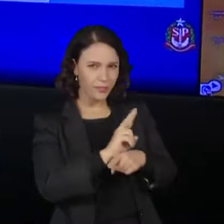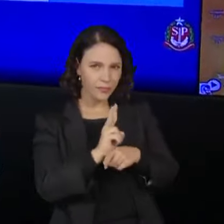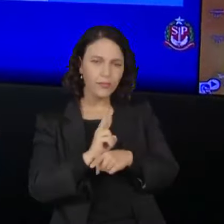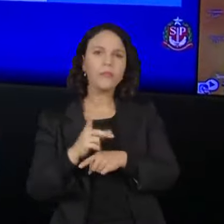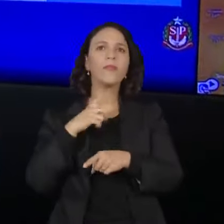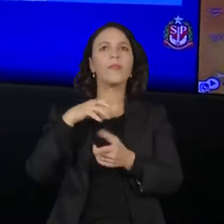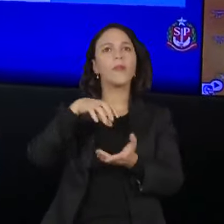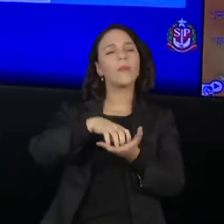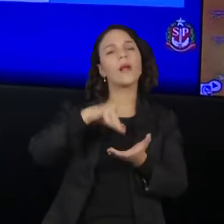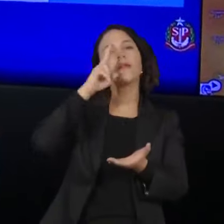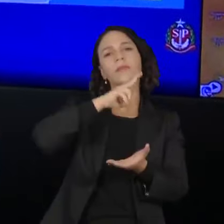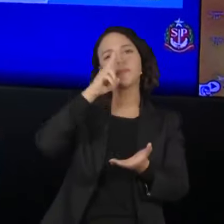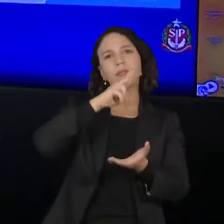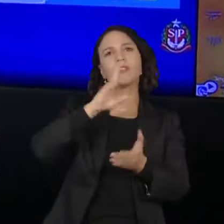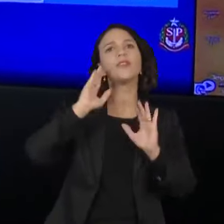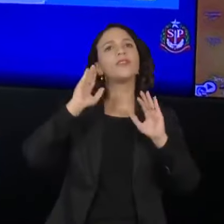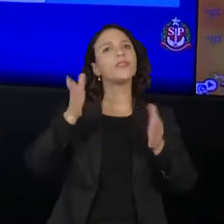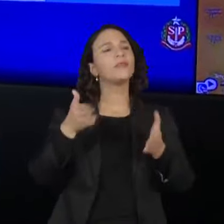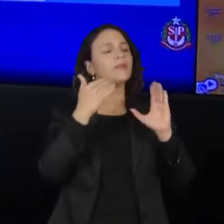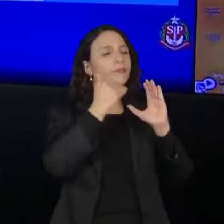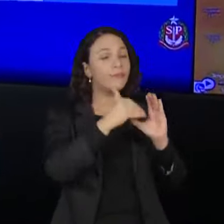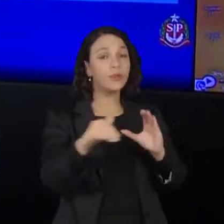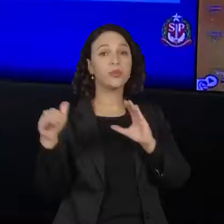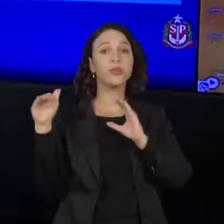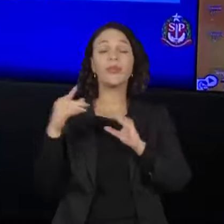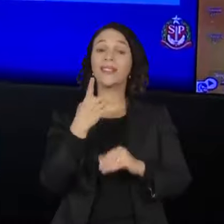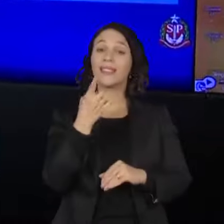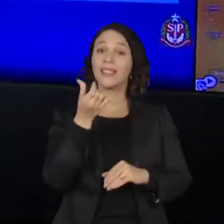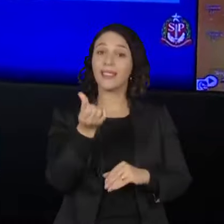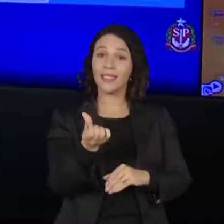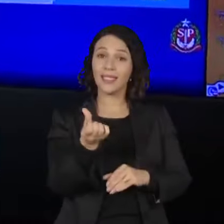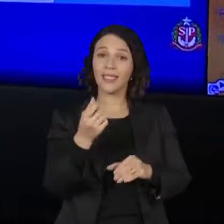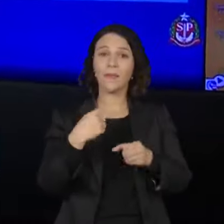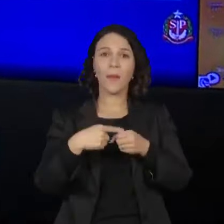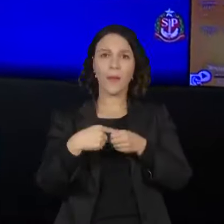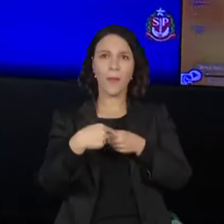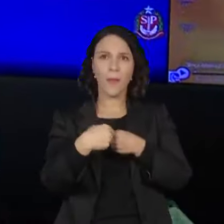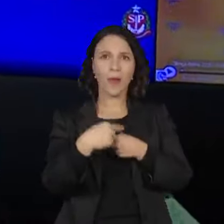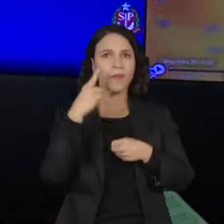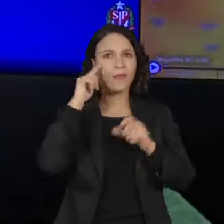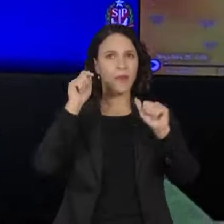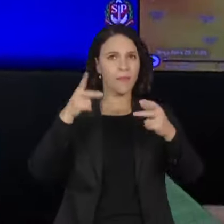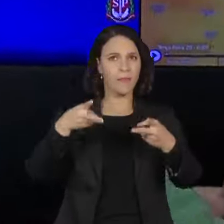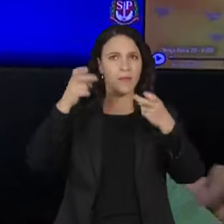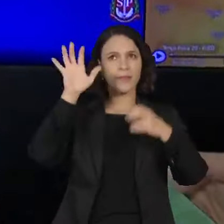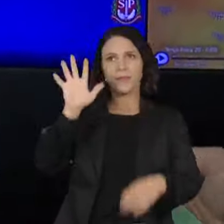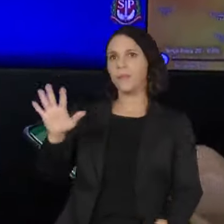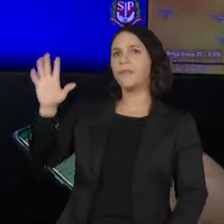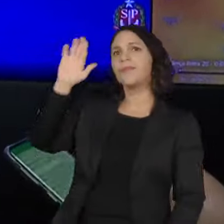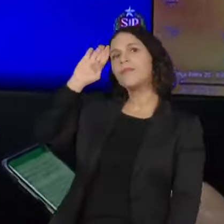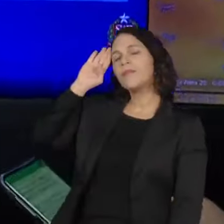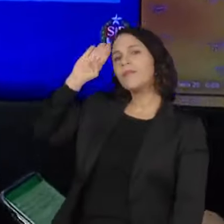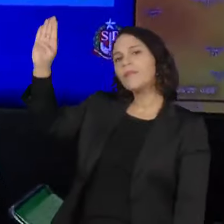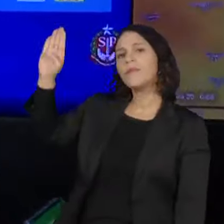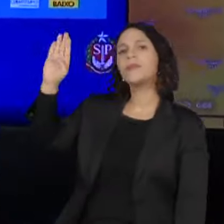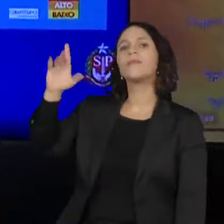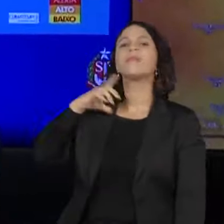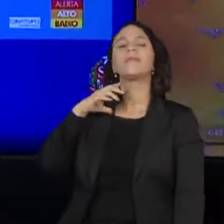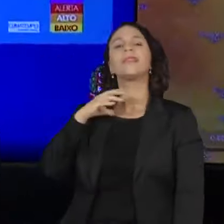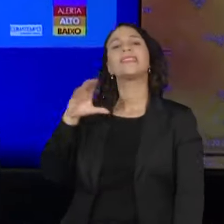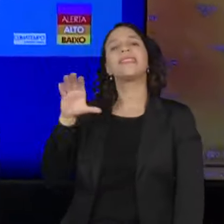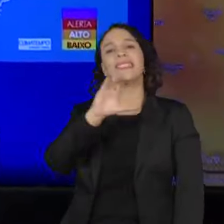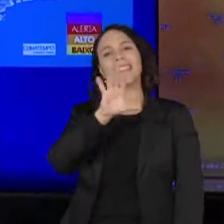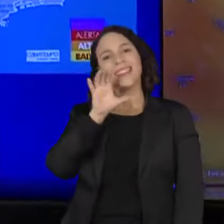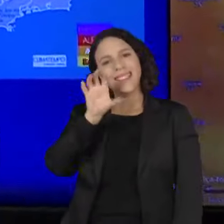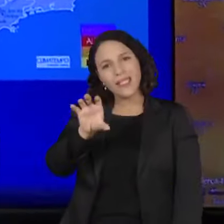Gerenciamento de Emergência, emitiu o alerta para 16 regiões do Estado. É possível verificar aqui no mapa, principalmente para a região centro e oeste.